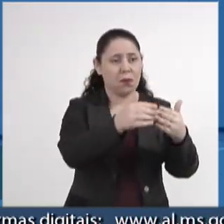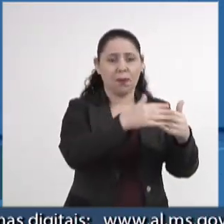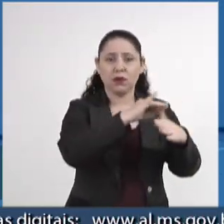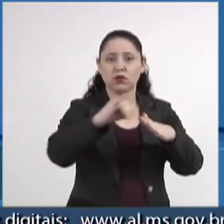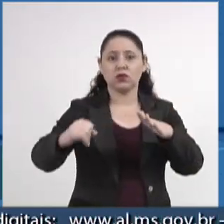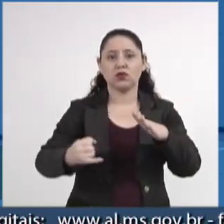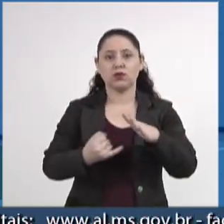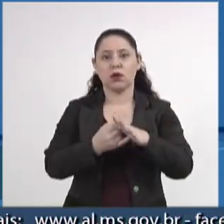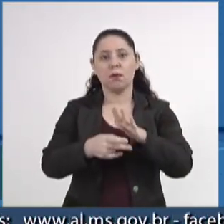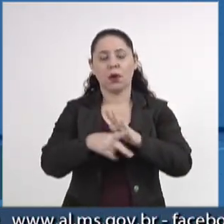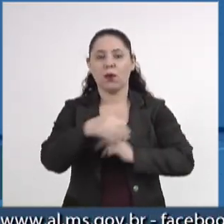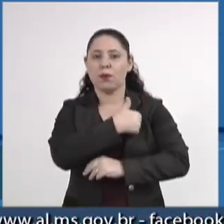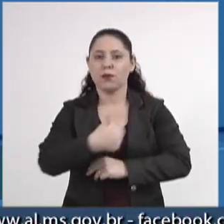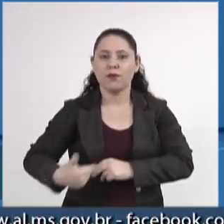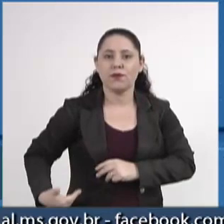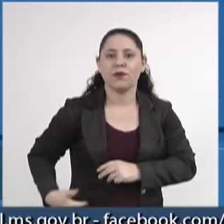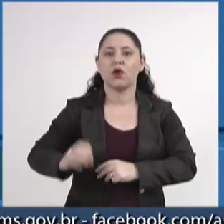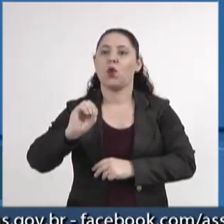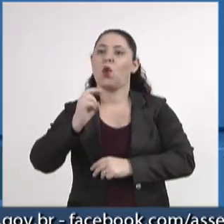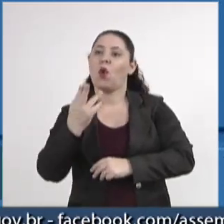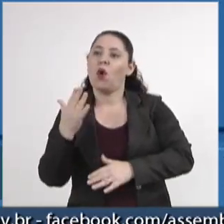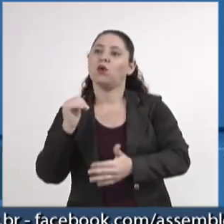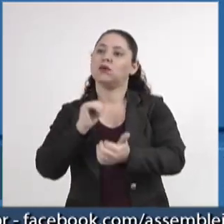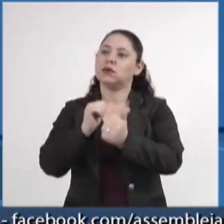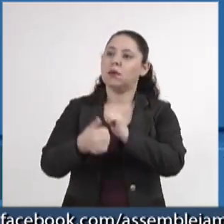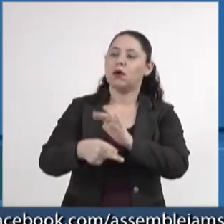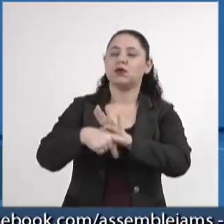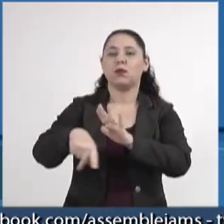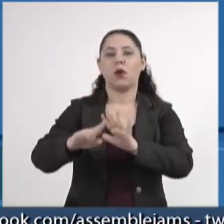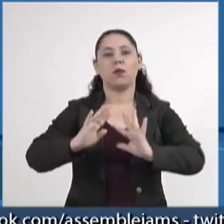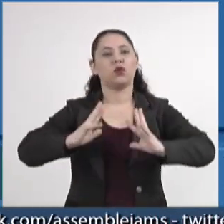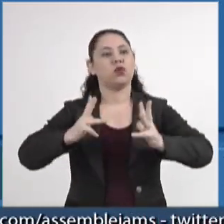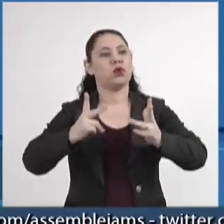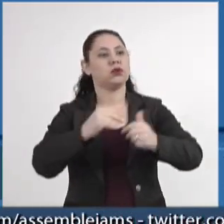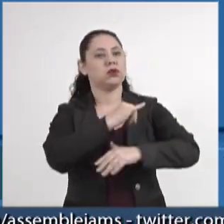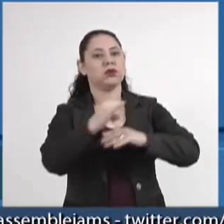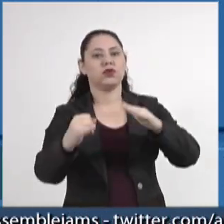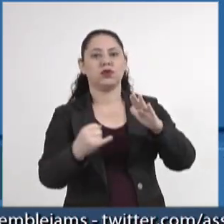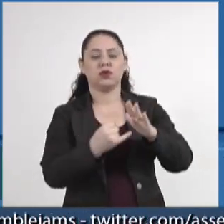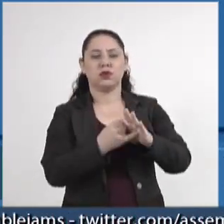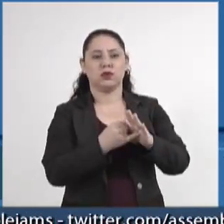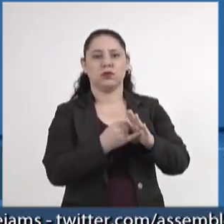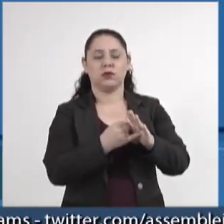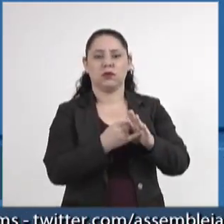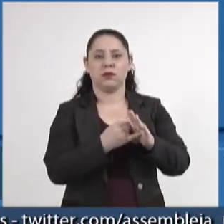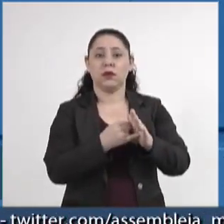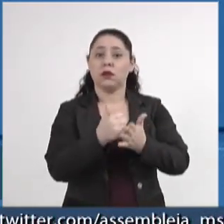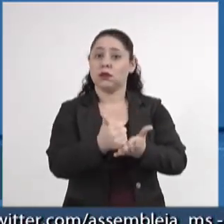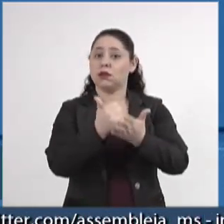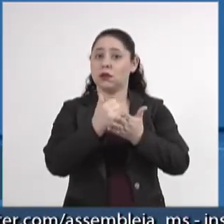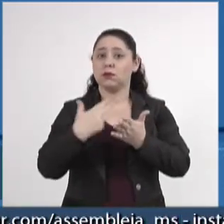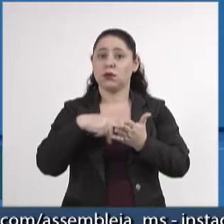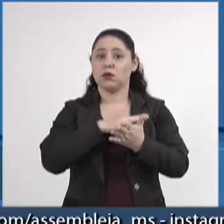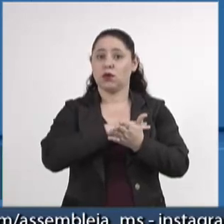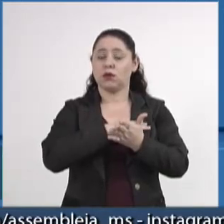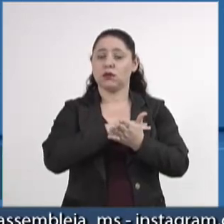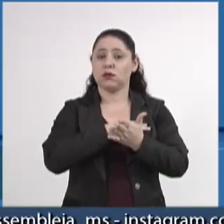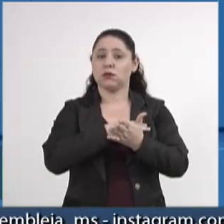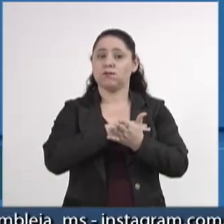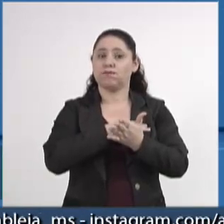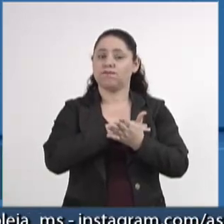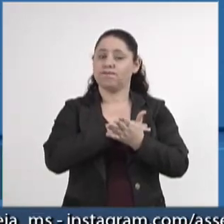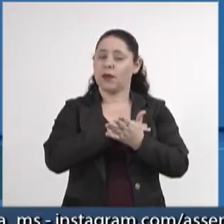instituições, governamentais ou não governamentais, entidades, e traz para a gente essa grande